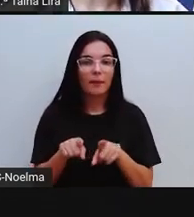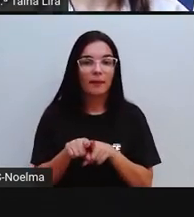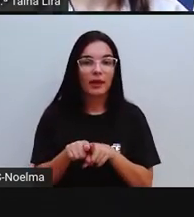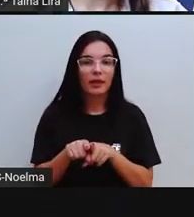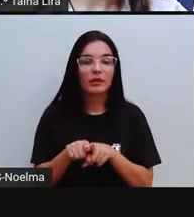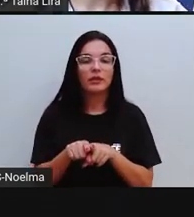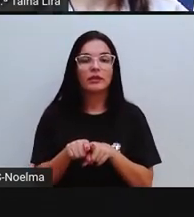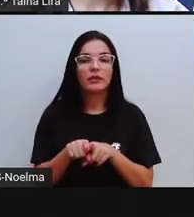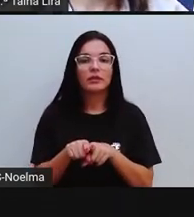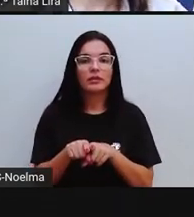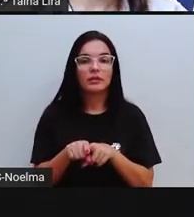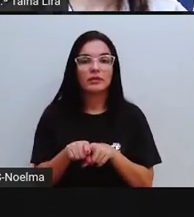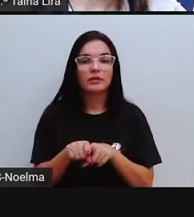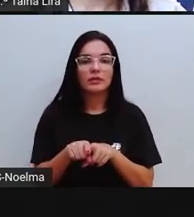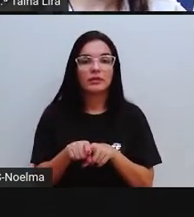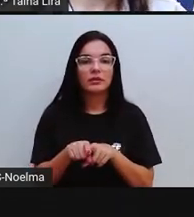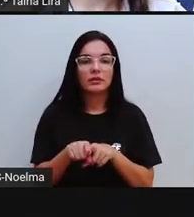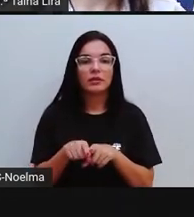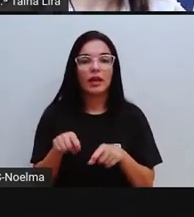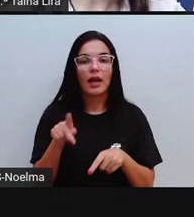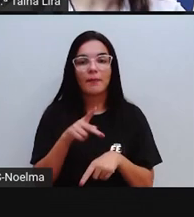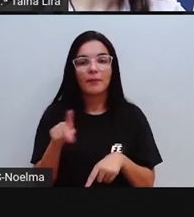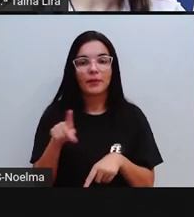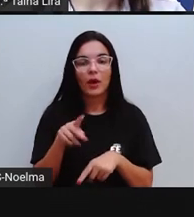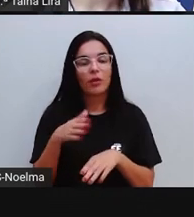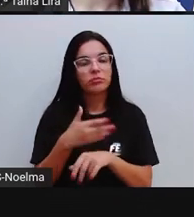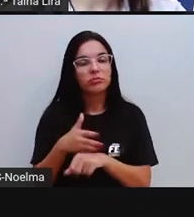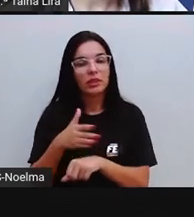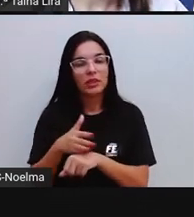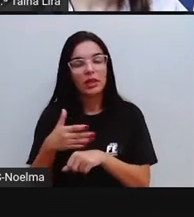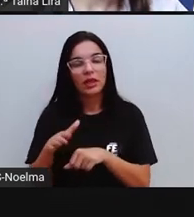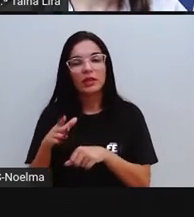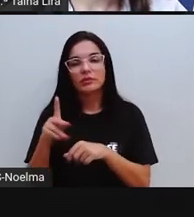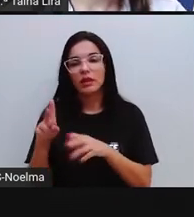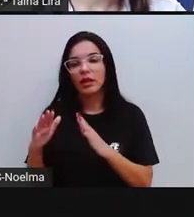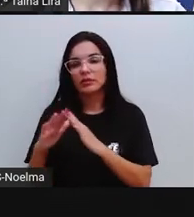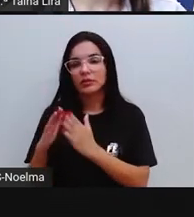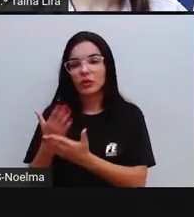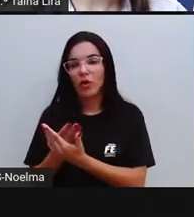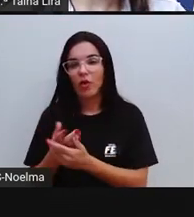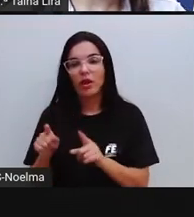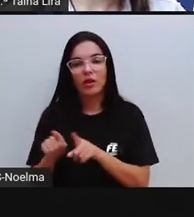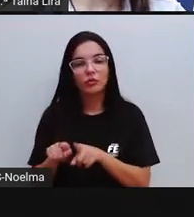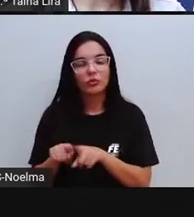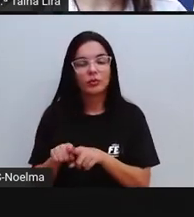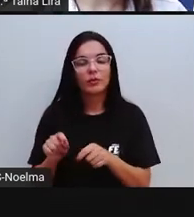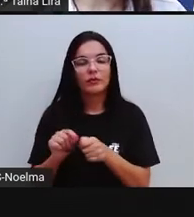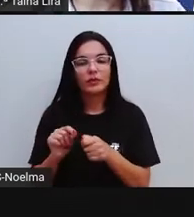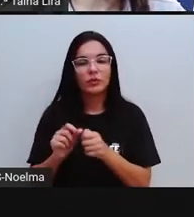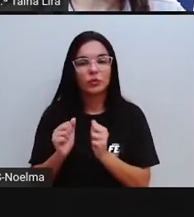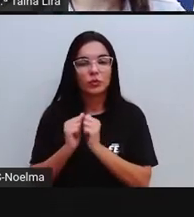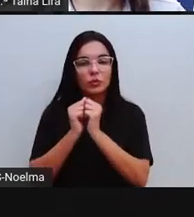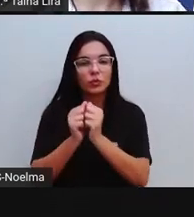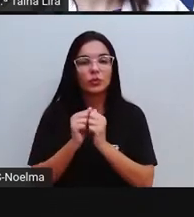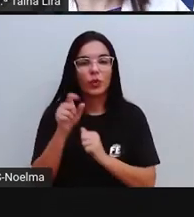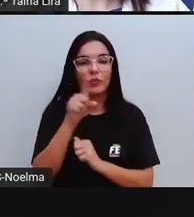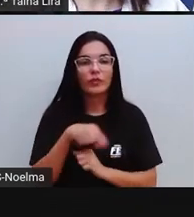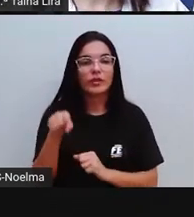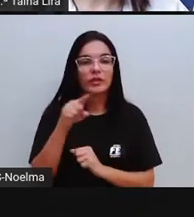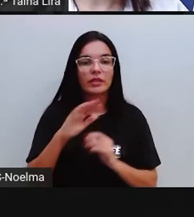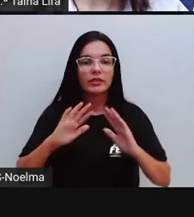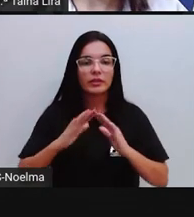é, a pró, como a pró falou, né, para estar treinando, fazendo esse joguinho, aí, com vocês.